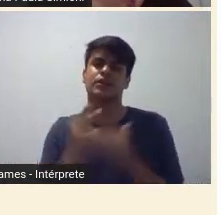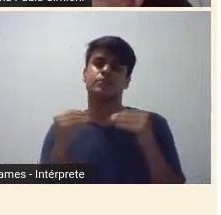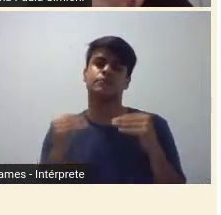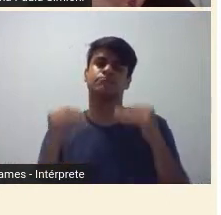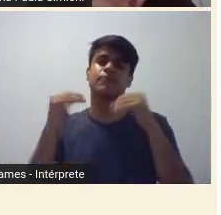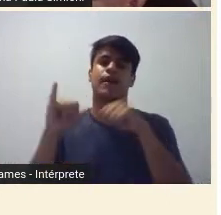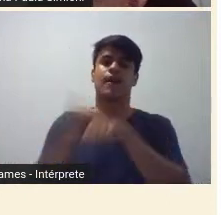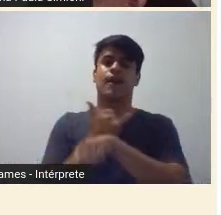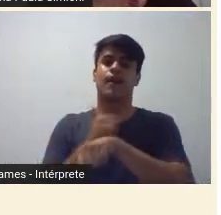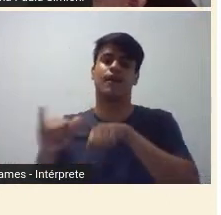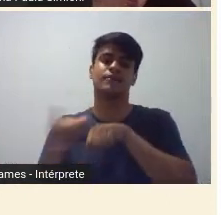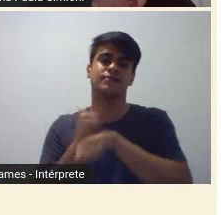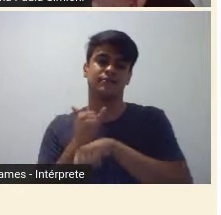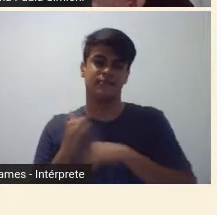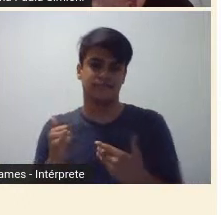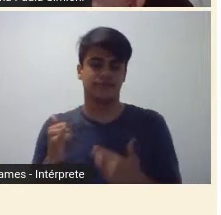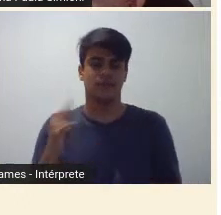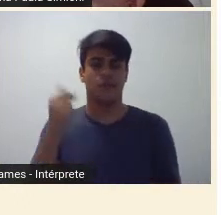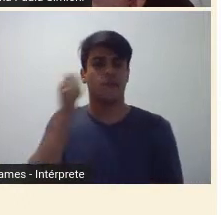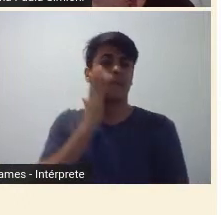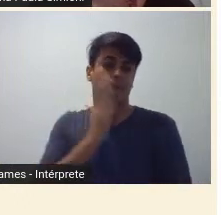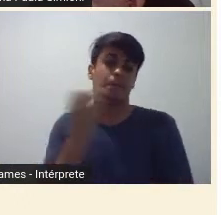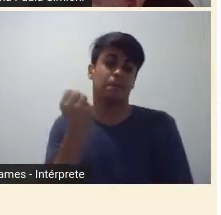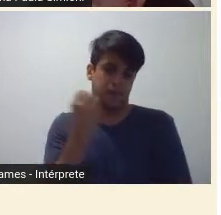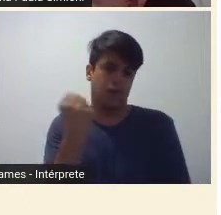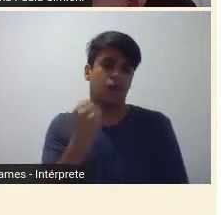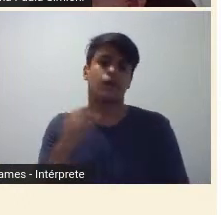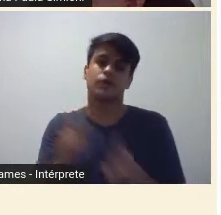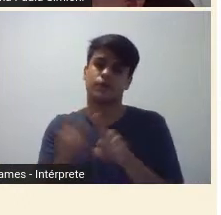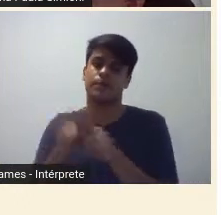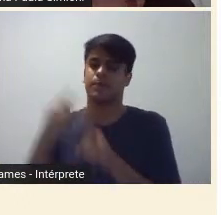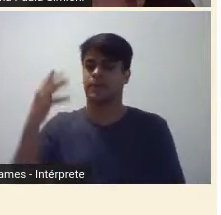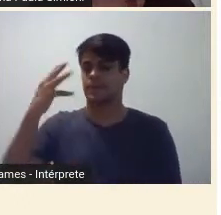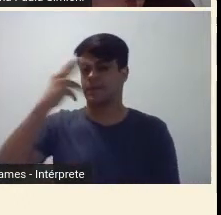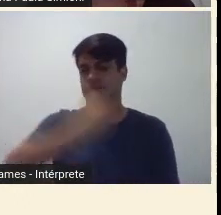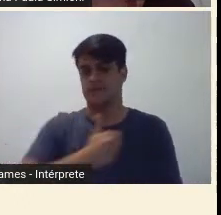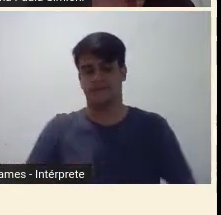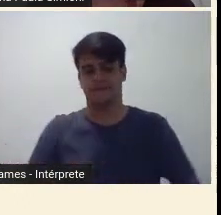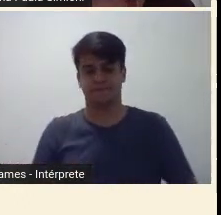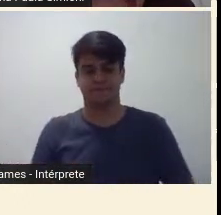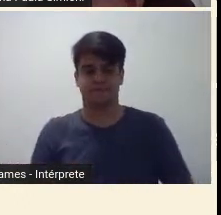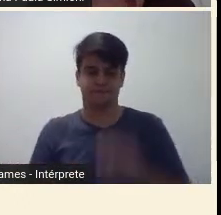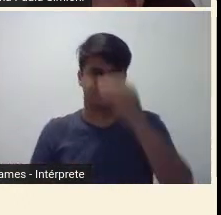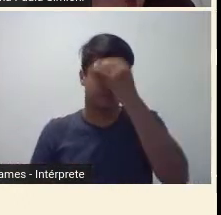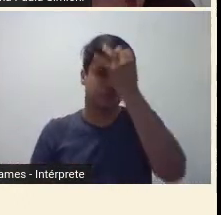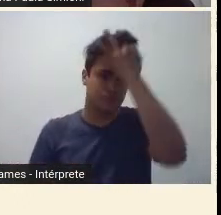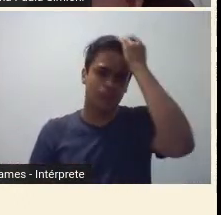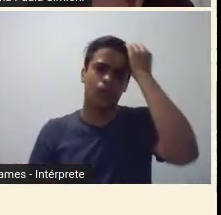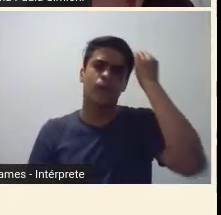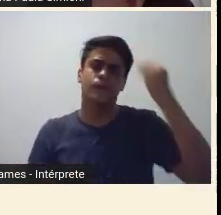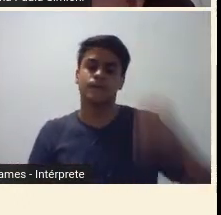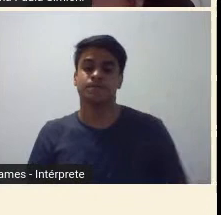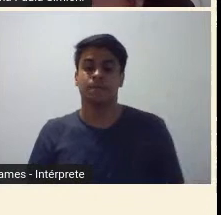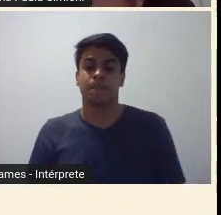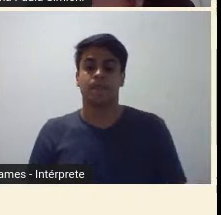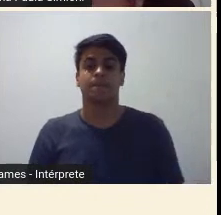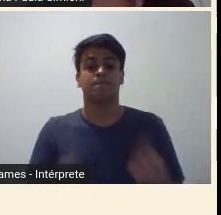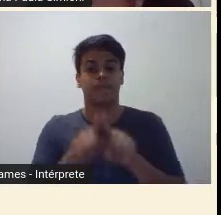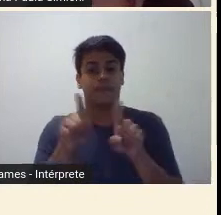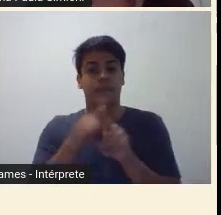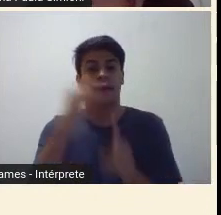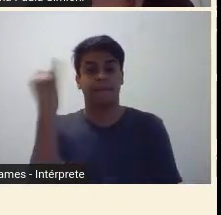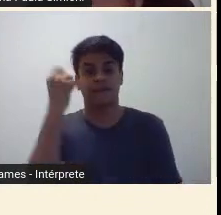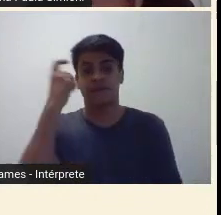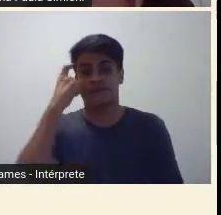de branquitude também, e de beleza, vou pedir para passar mais um. É importante notar que essa